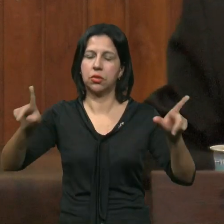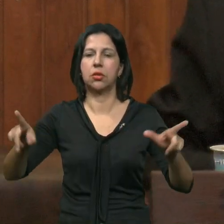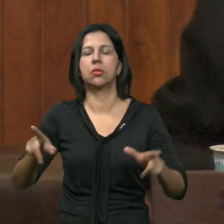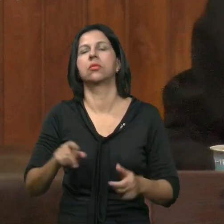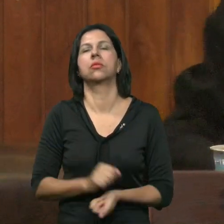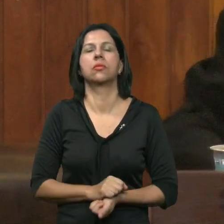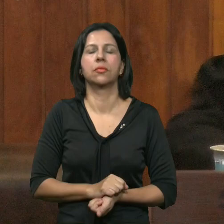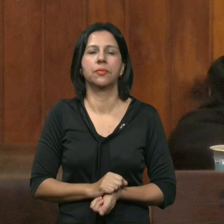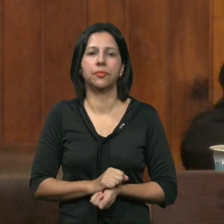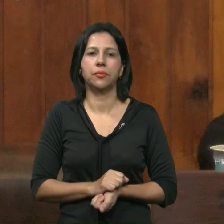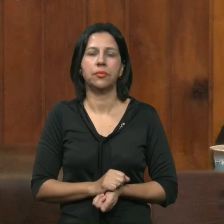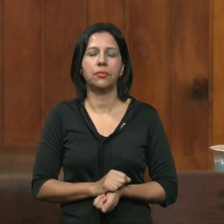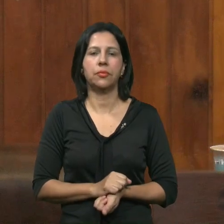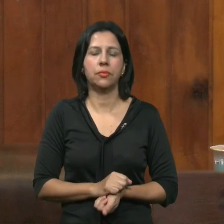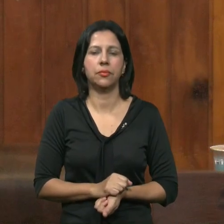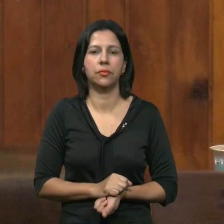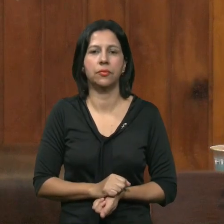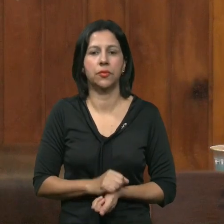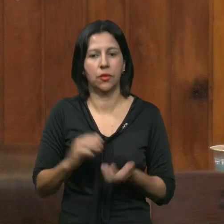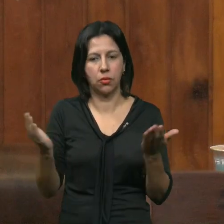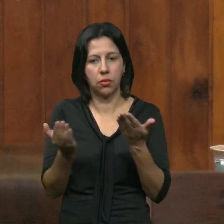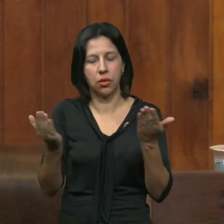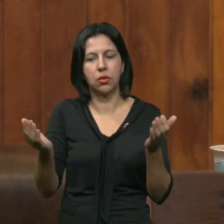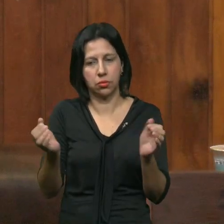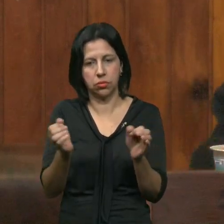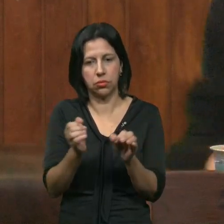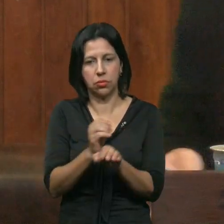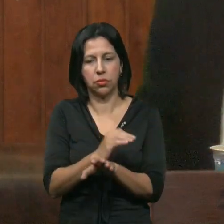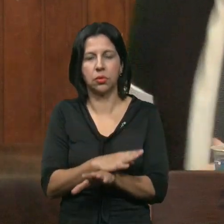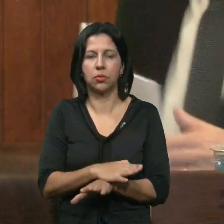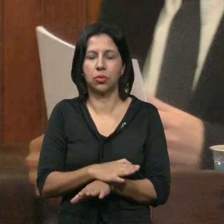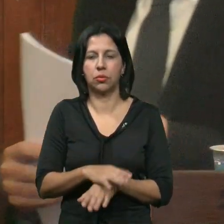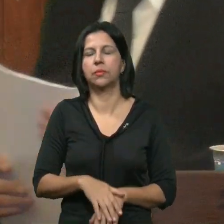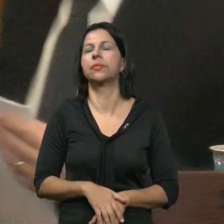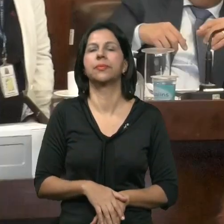Finalizo E Peço a reserva Do meu tempo